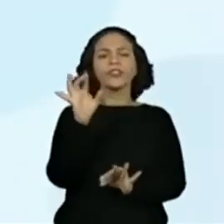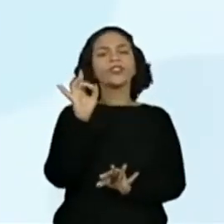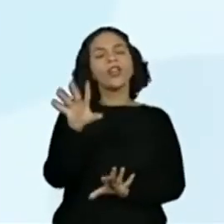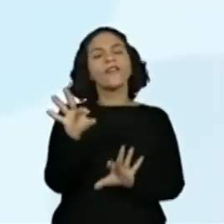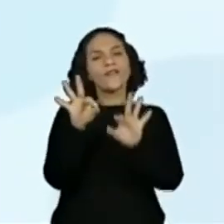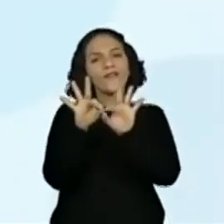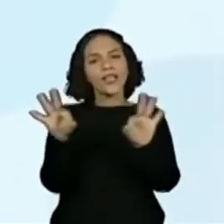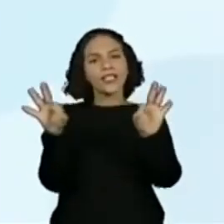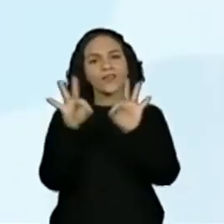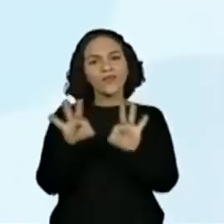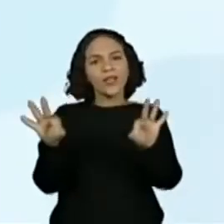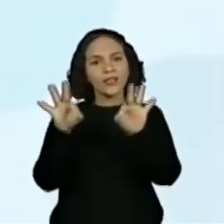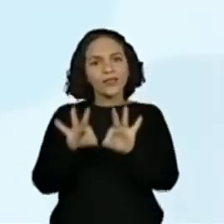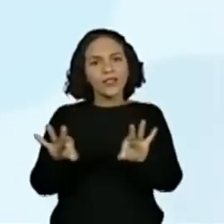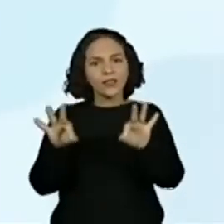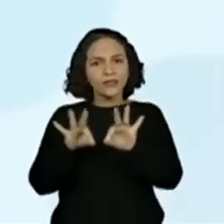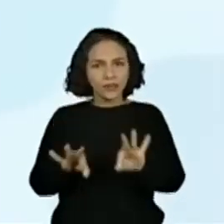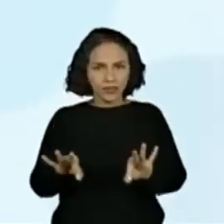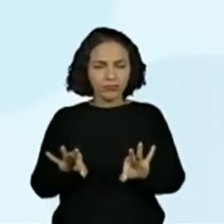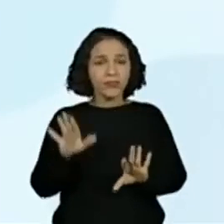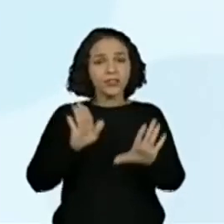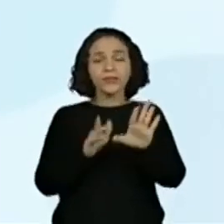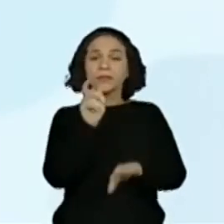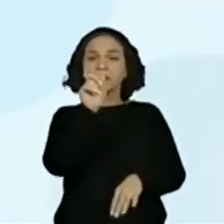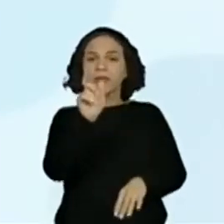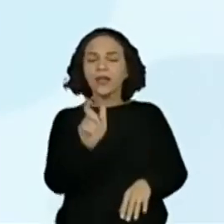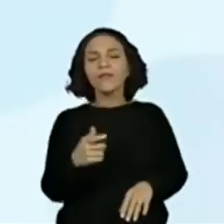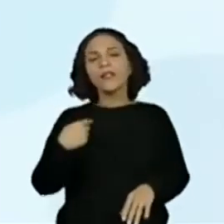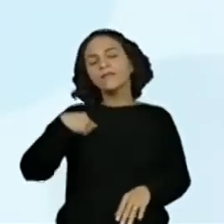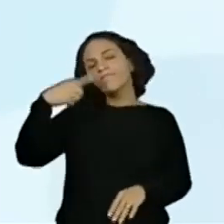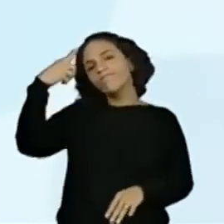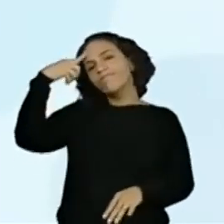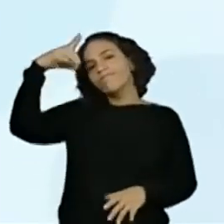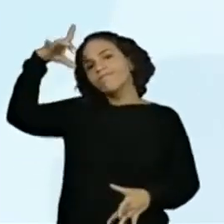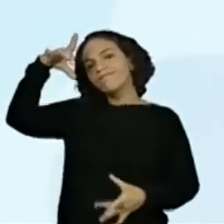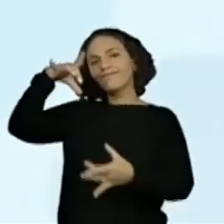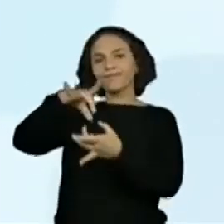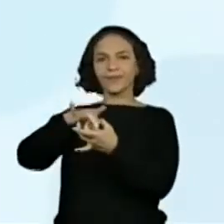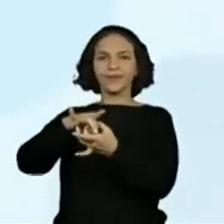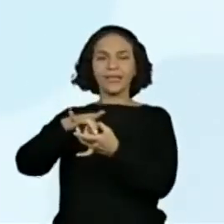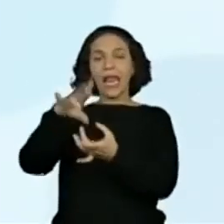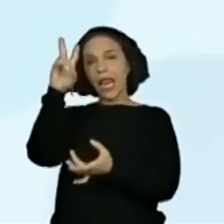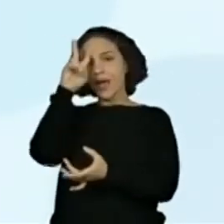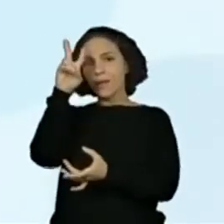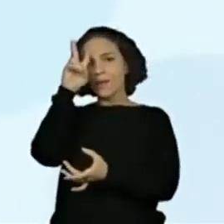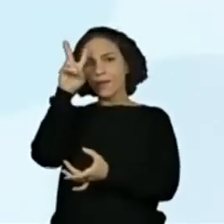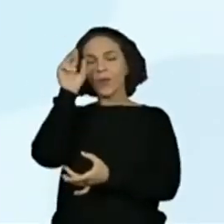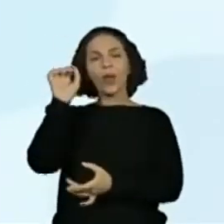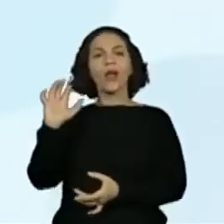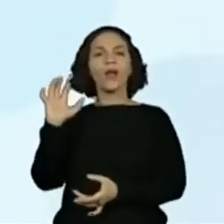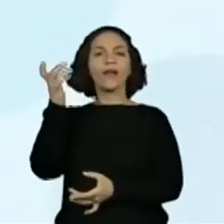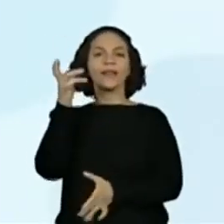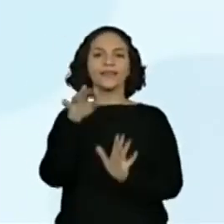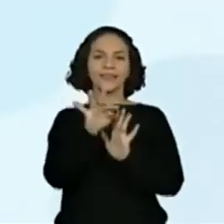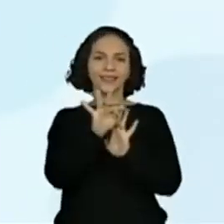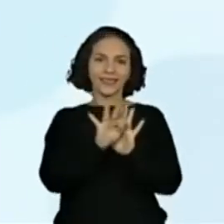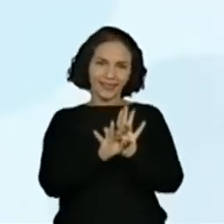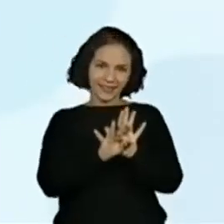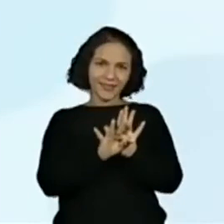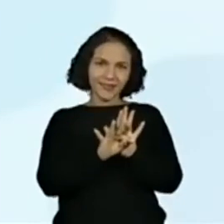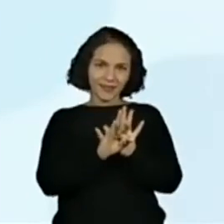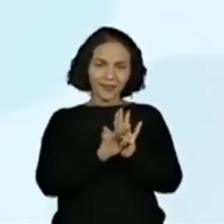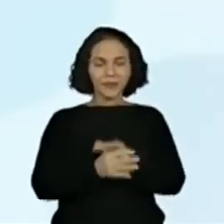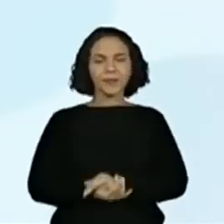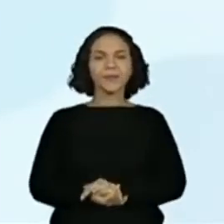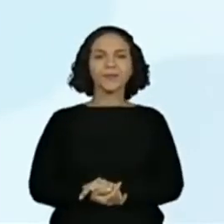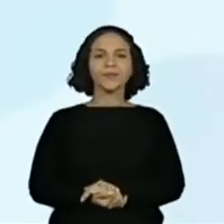frases, pequenas expressões ou até mesmo palavras que nos façam lembrar dos acontecimentos da parte que a gente